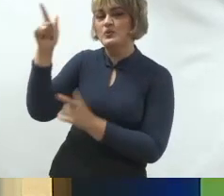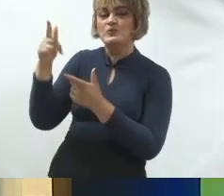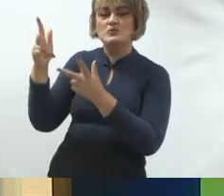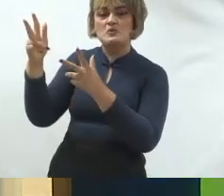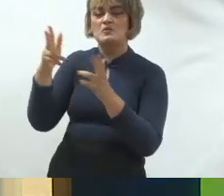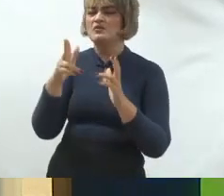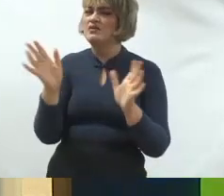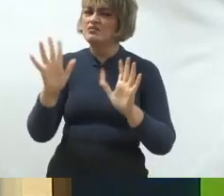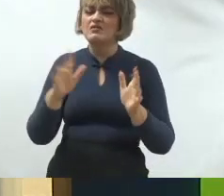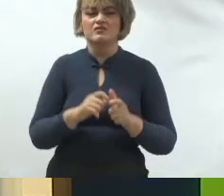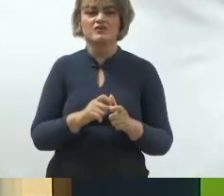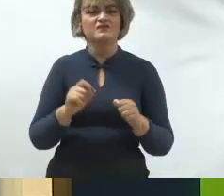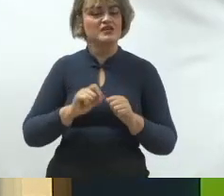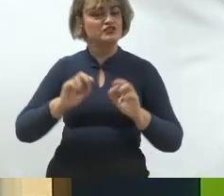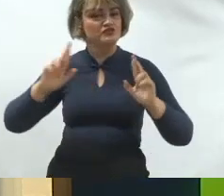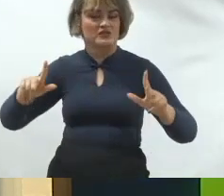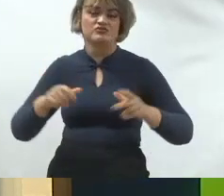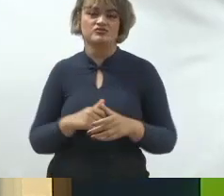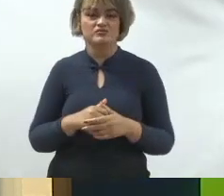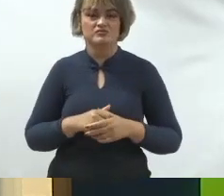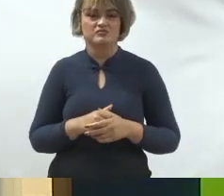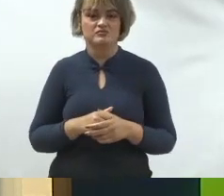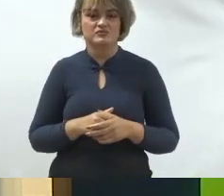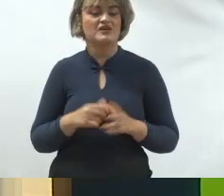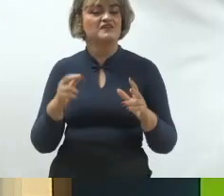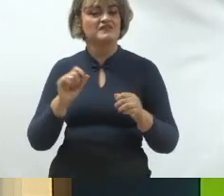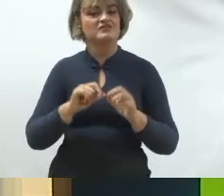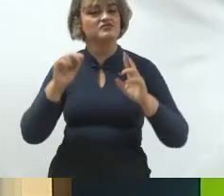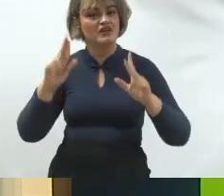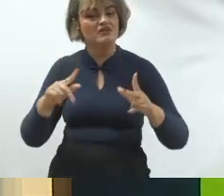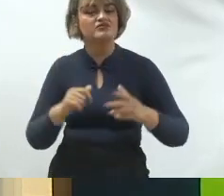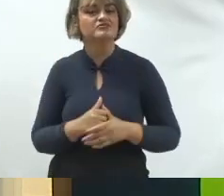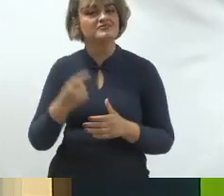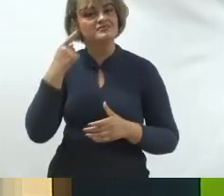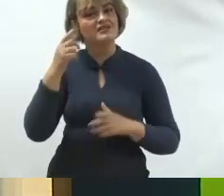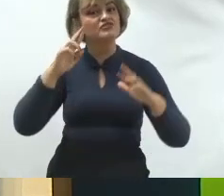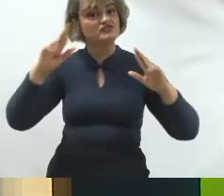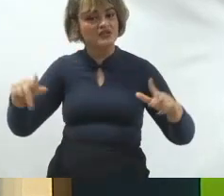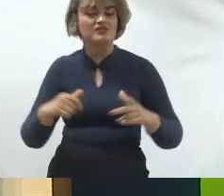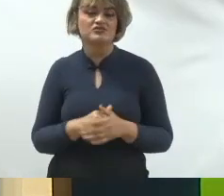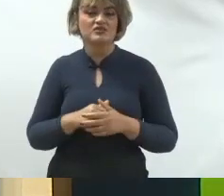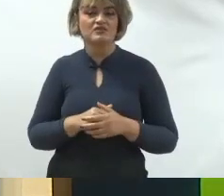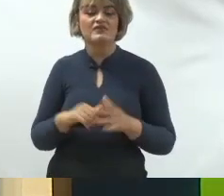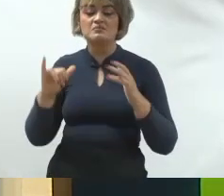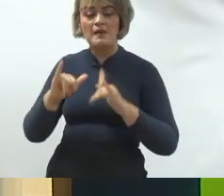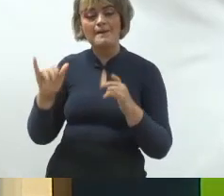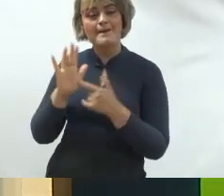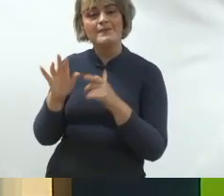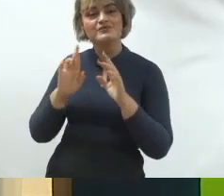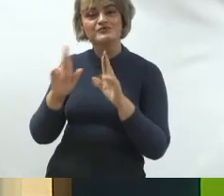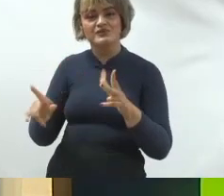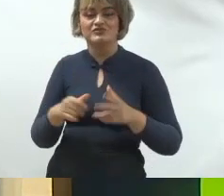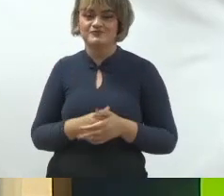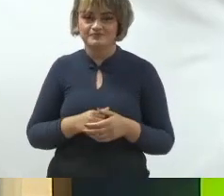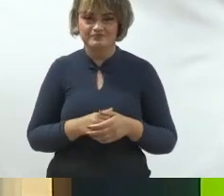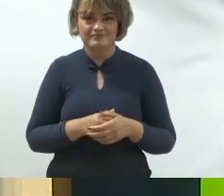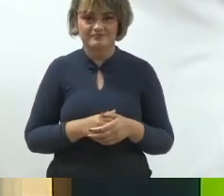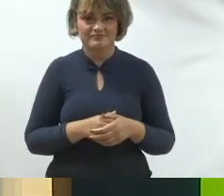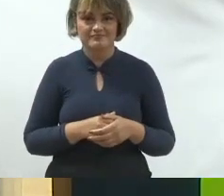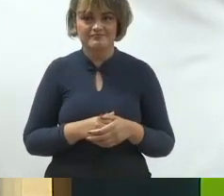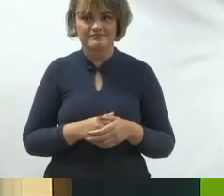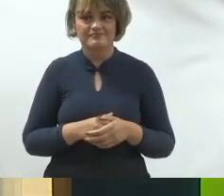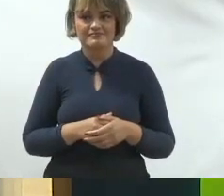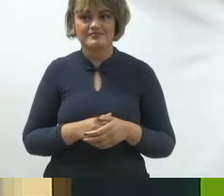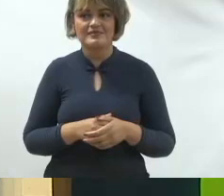fazendo, não. Chama a sua equipe, cria uma coisa diferente, empacota um discurso diferente, vai para uma campanha te apresentando de uma maneira diferente. É para isso,